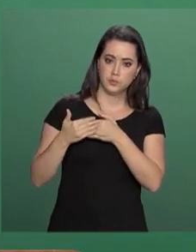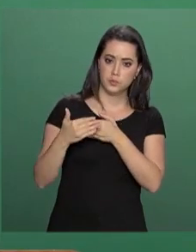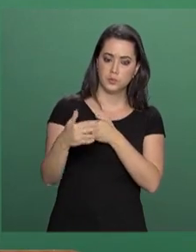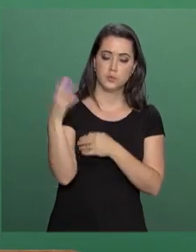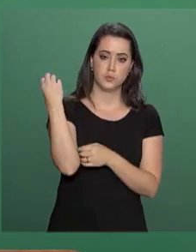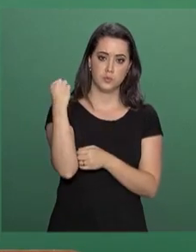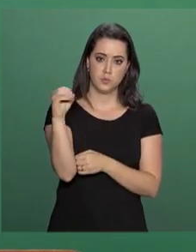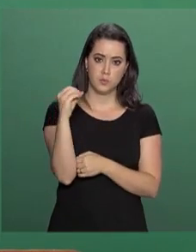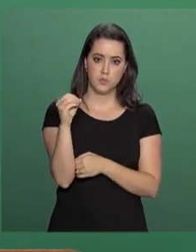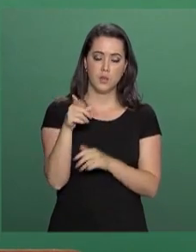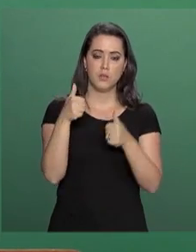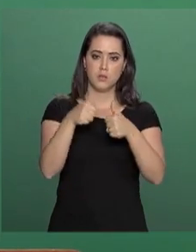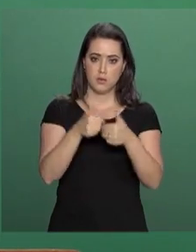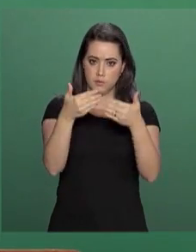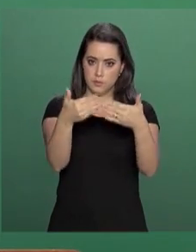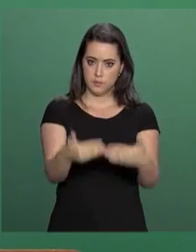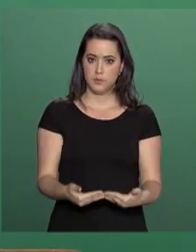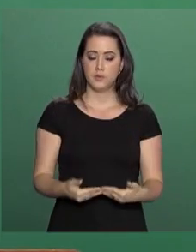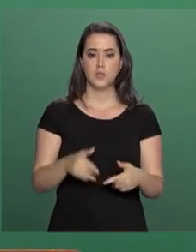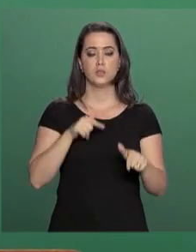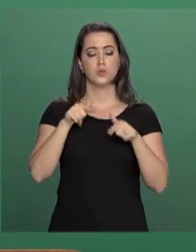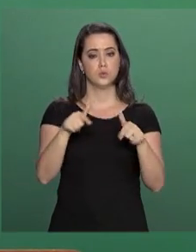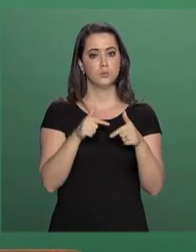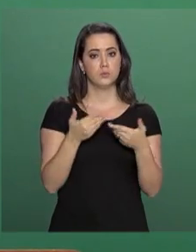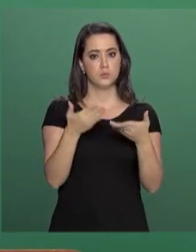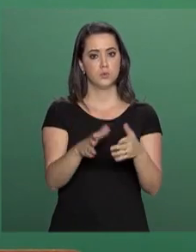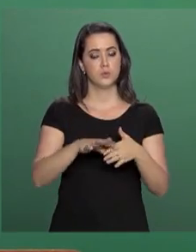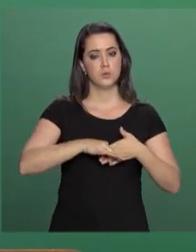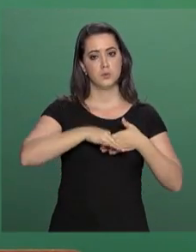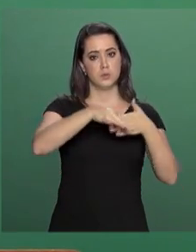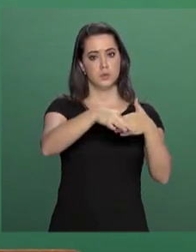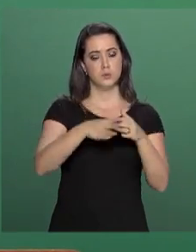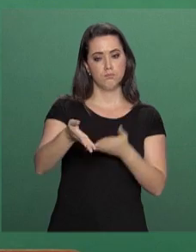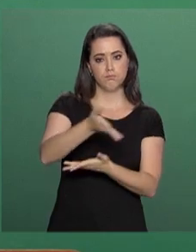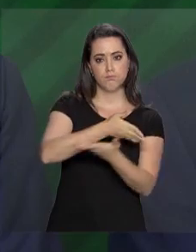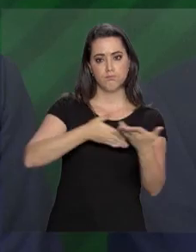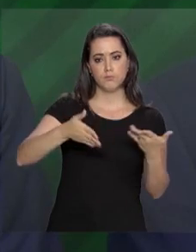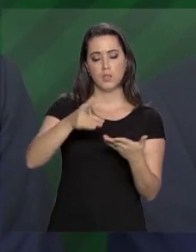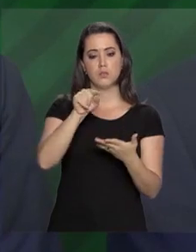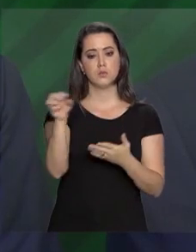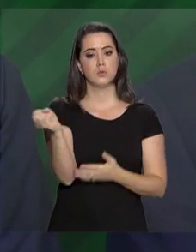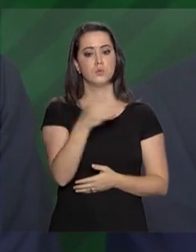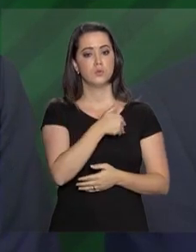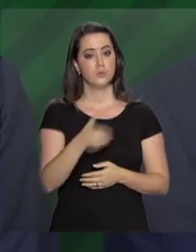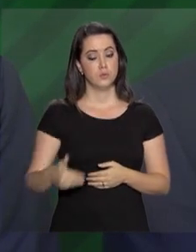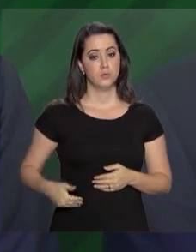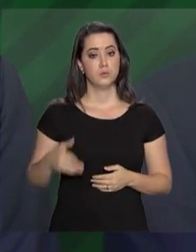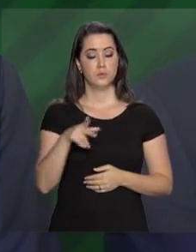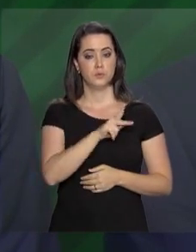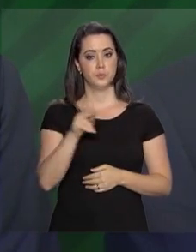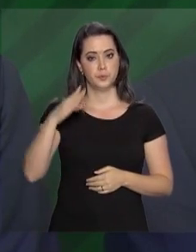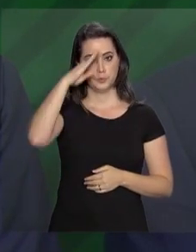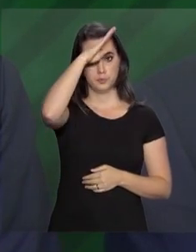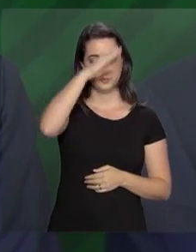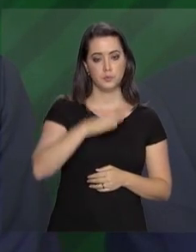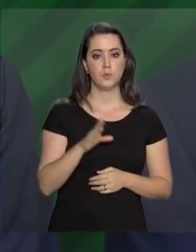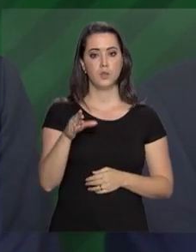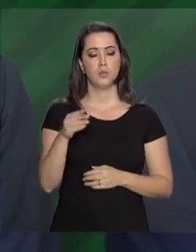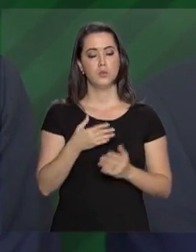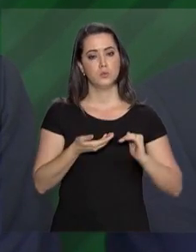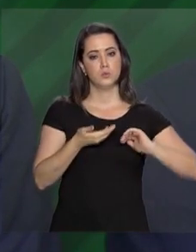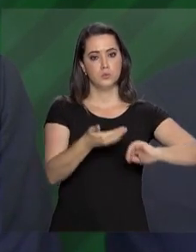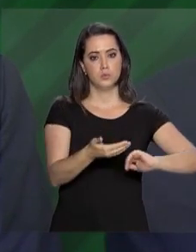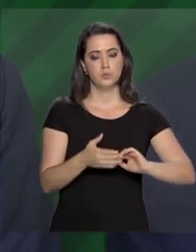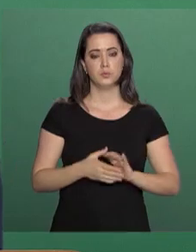em outubro, vai estar à frente da pasta que coordena a articulação política do novo governo de Jair Bolsonaro com o